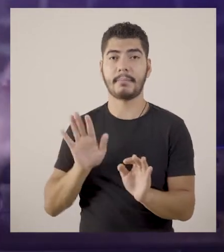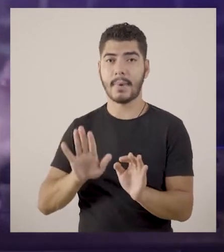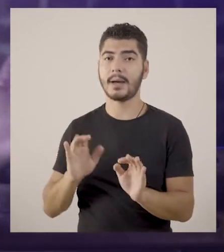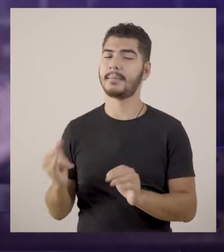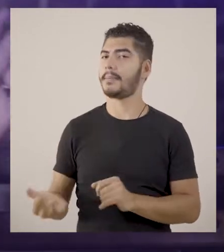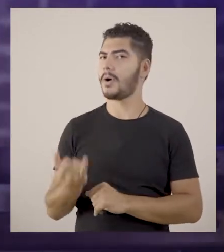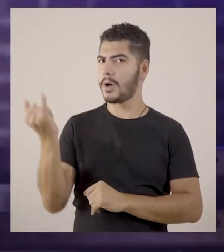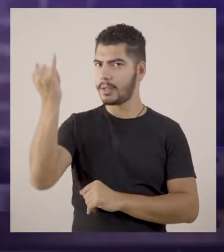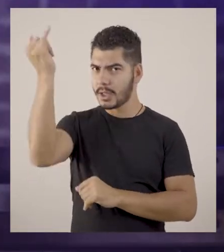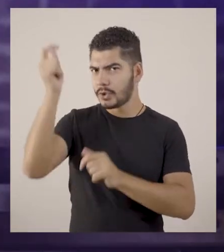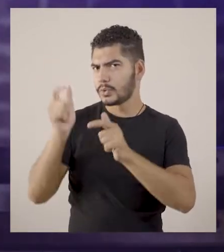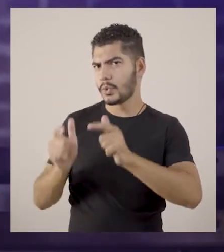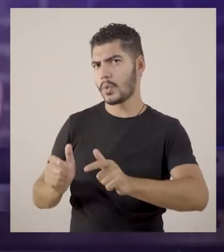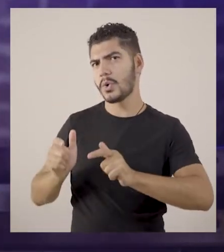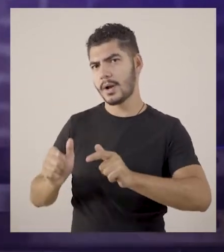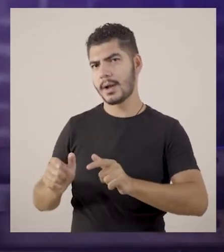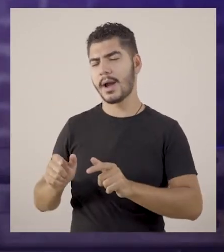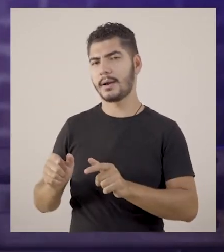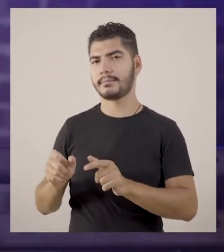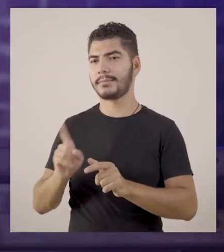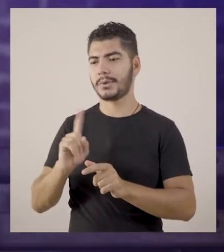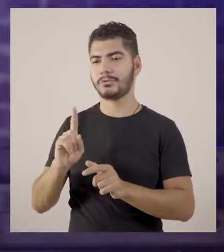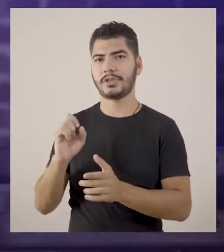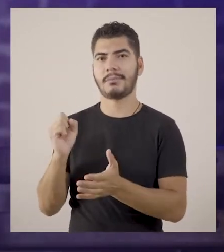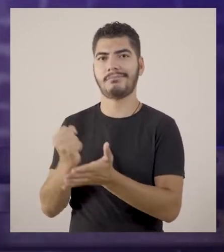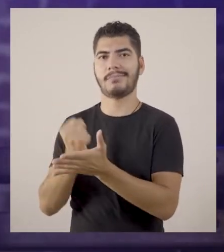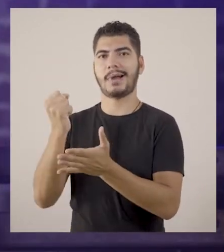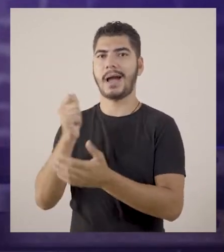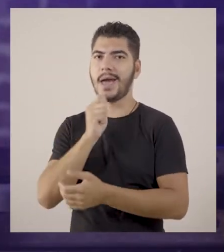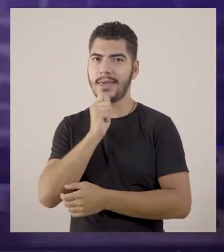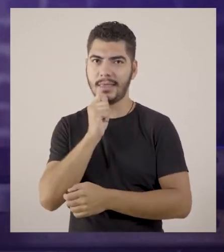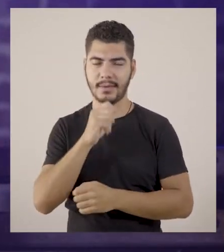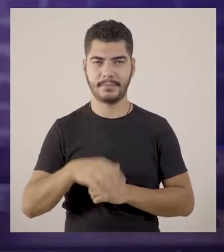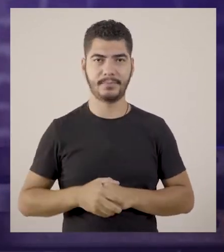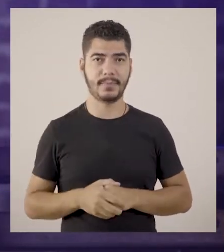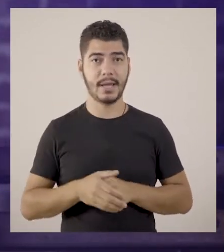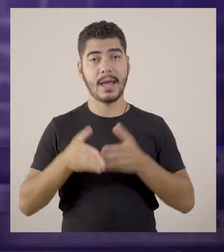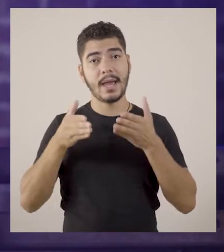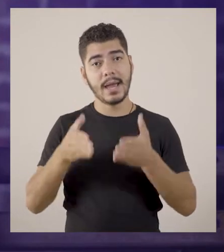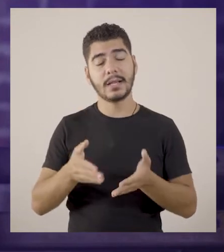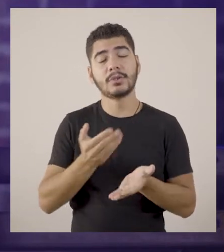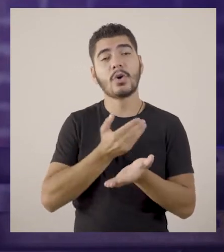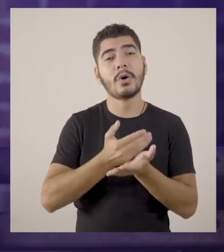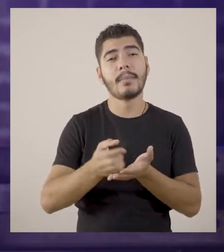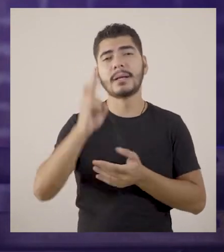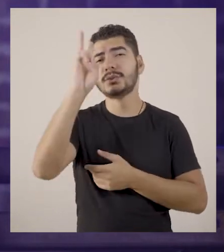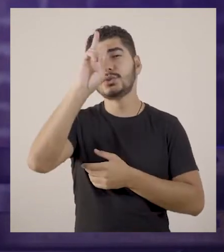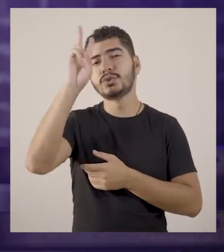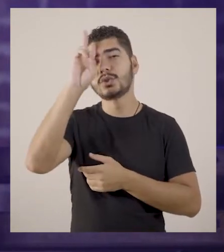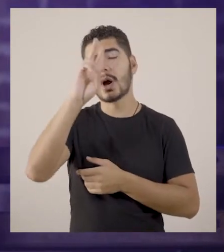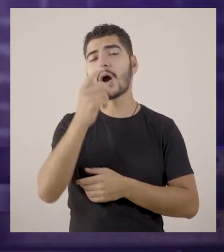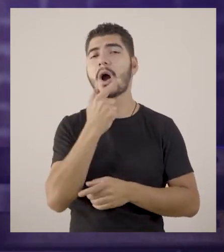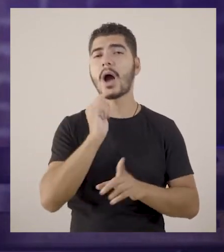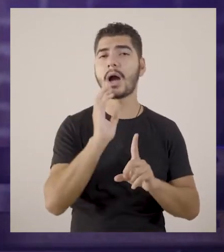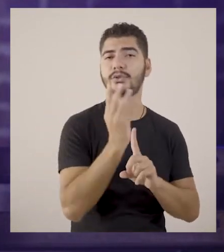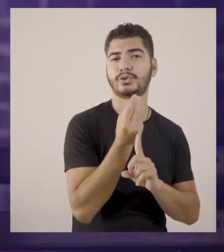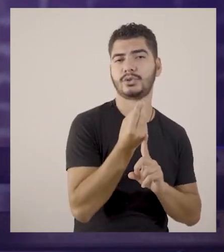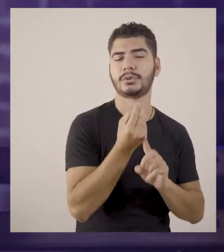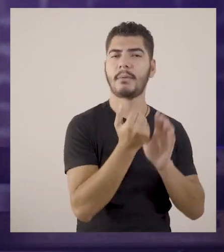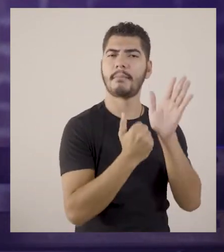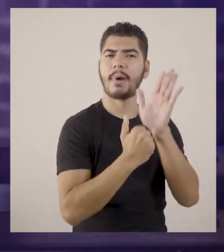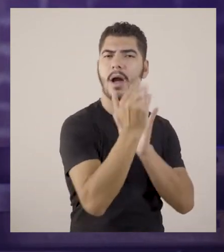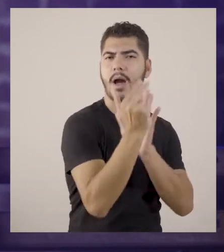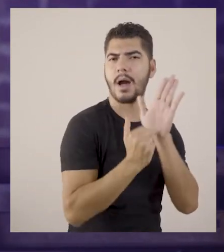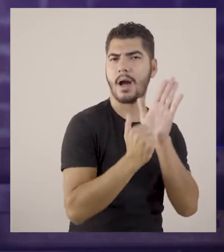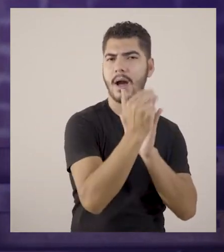importante para este lugar praticamente fora do mapa. Aqui começa a história do artista que colocava em suas